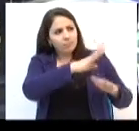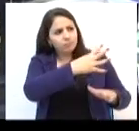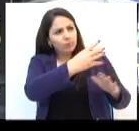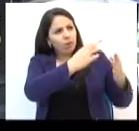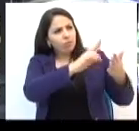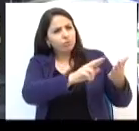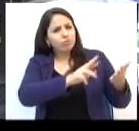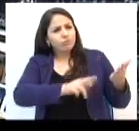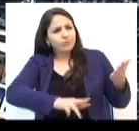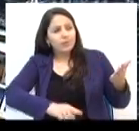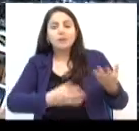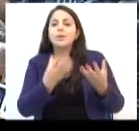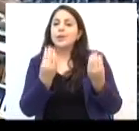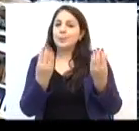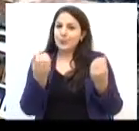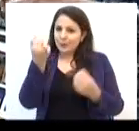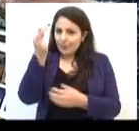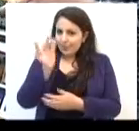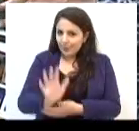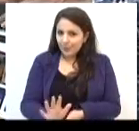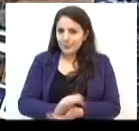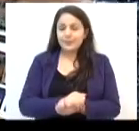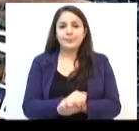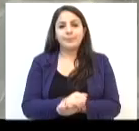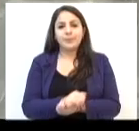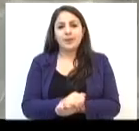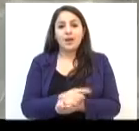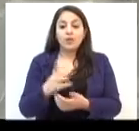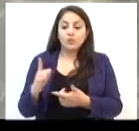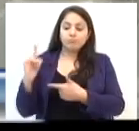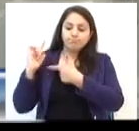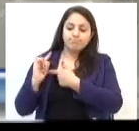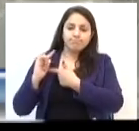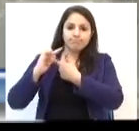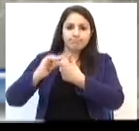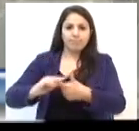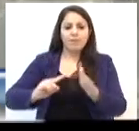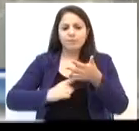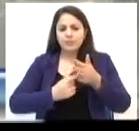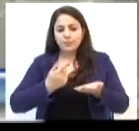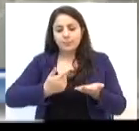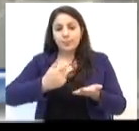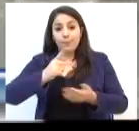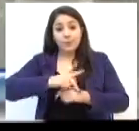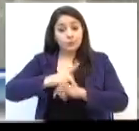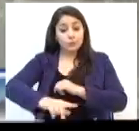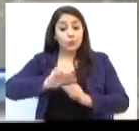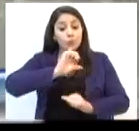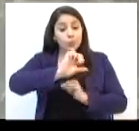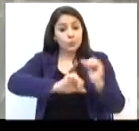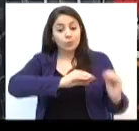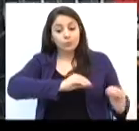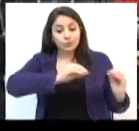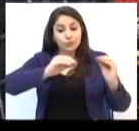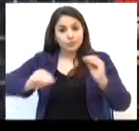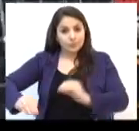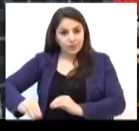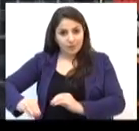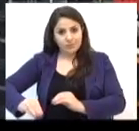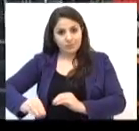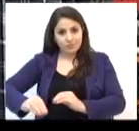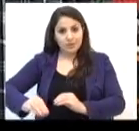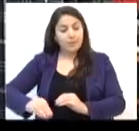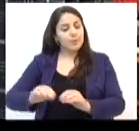diversificados e muita promoção. A tradicional feira de Passo Fundo mudou de endereço, mas a